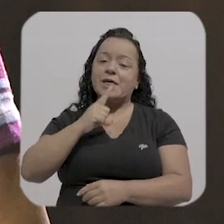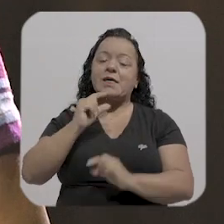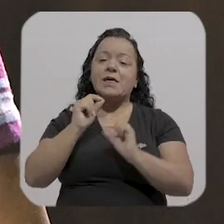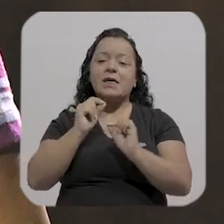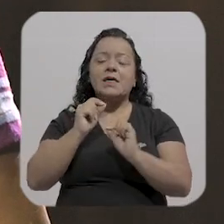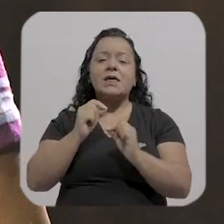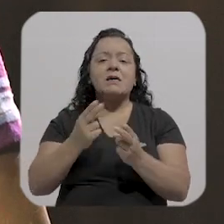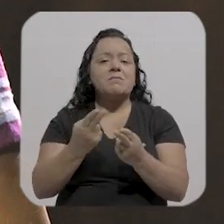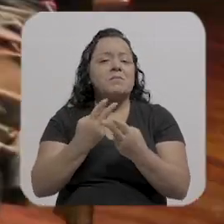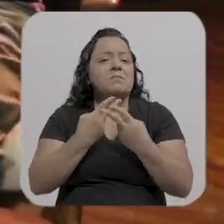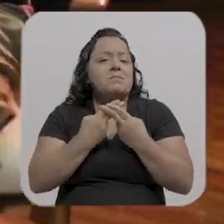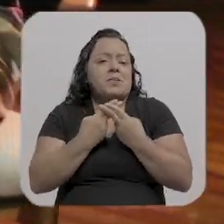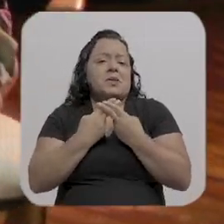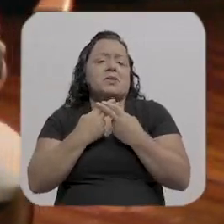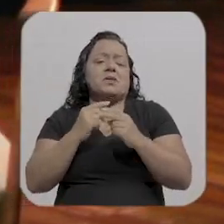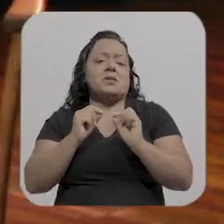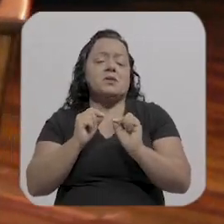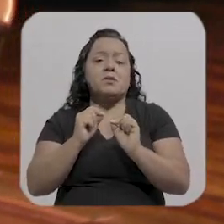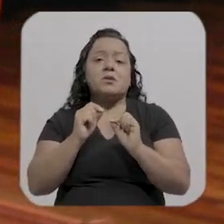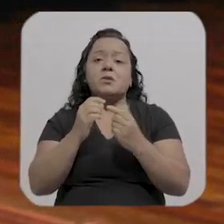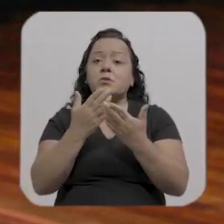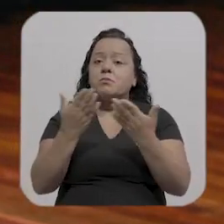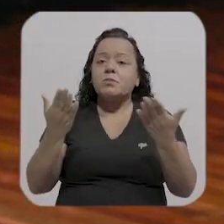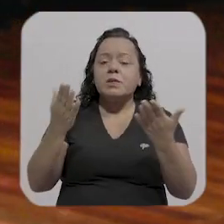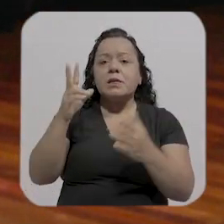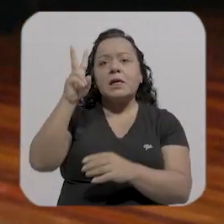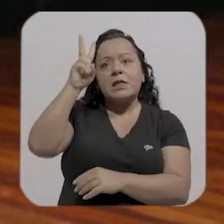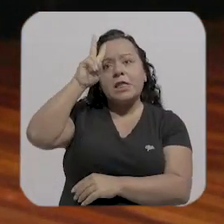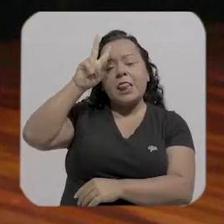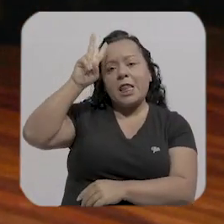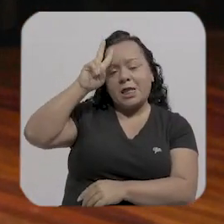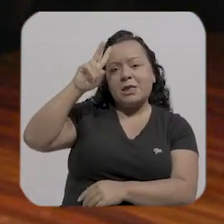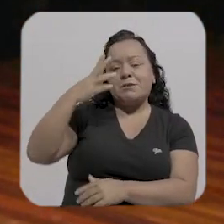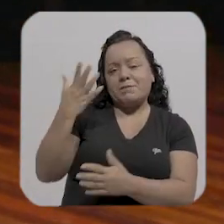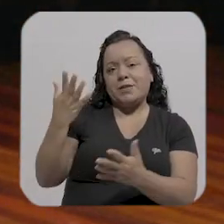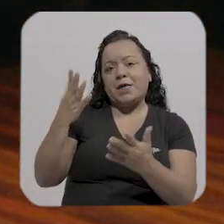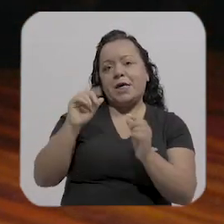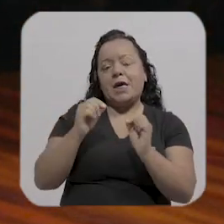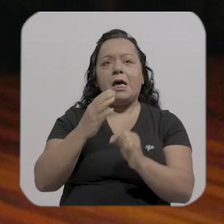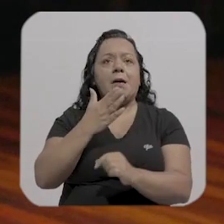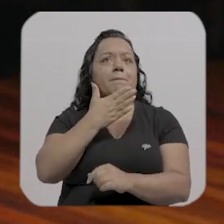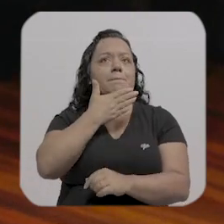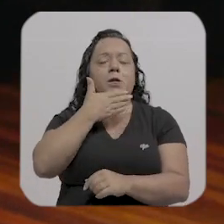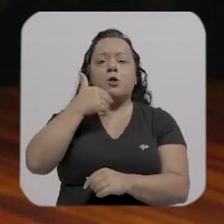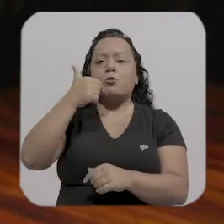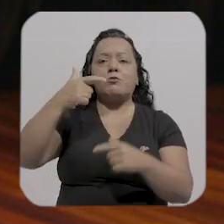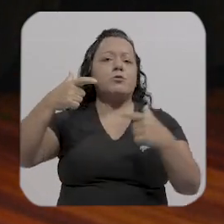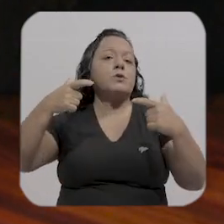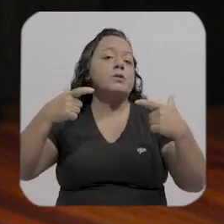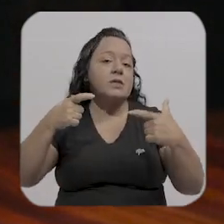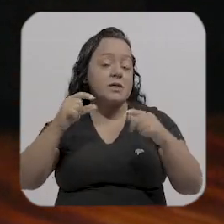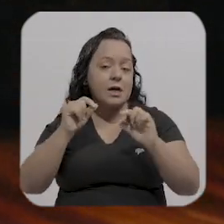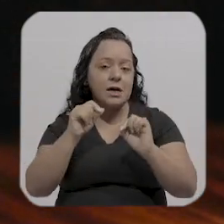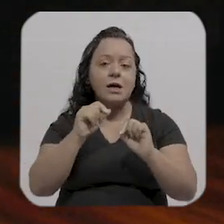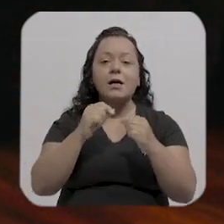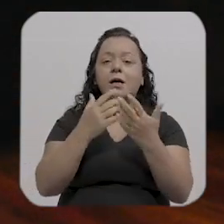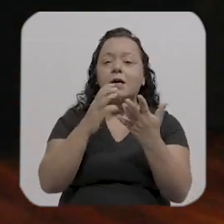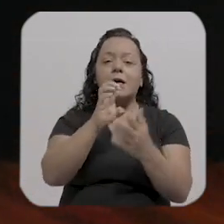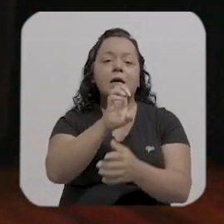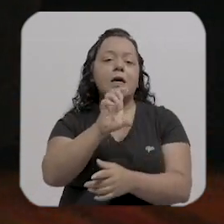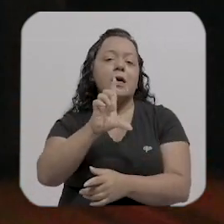quando quem quem quem vive realmente a cidade né